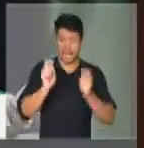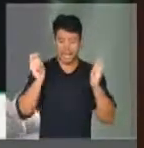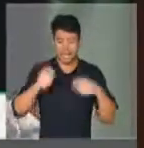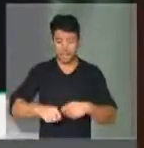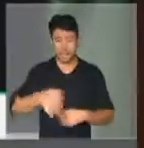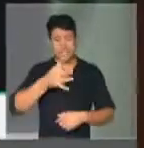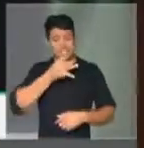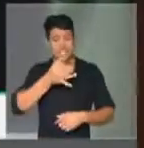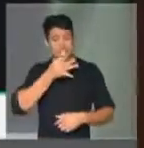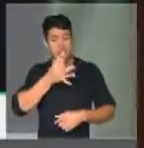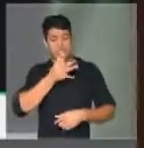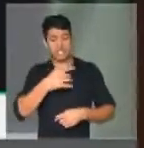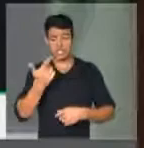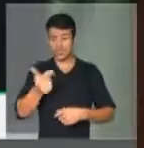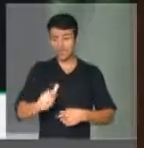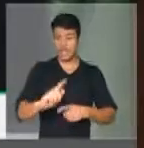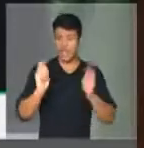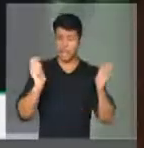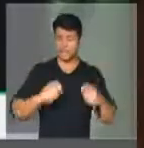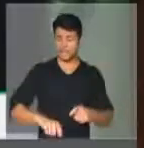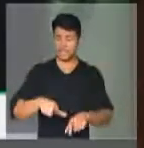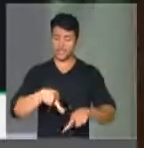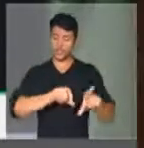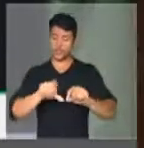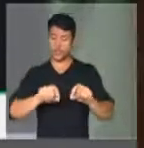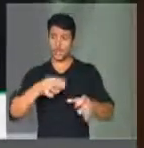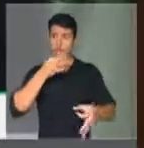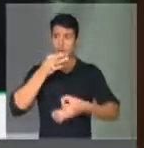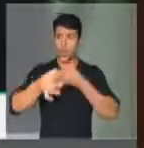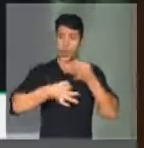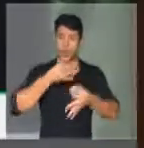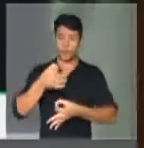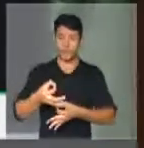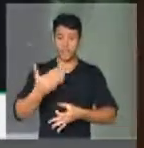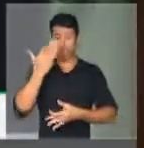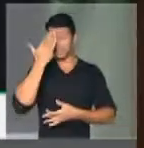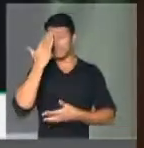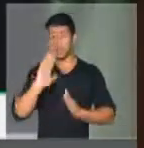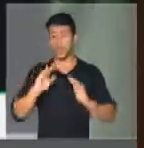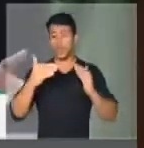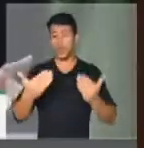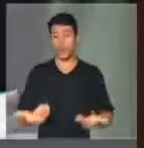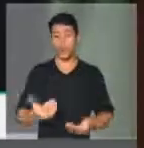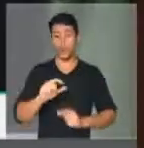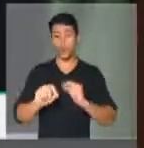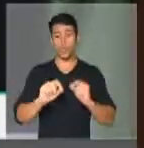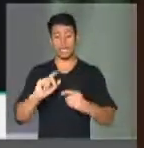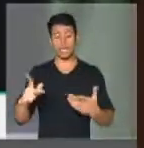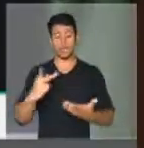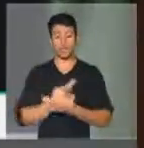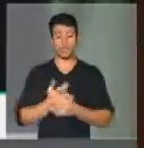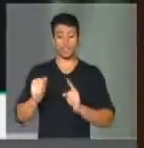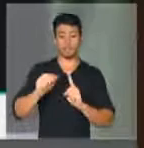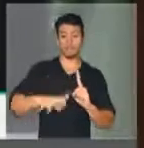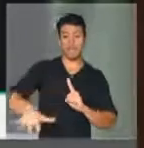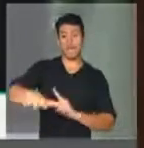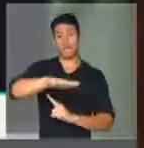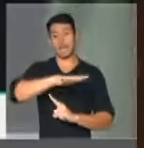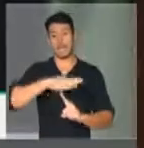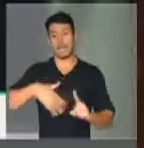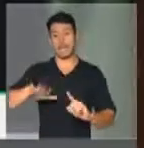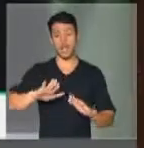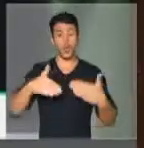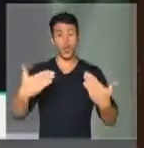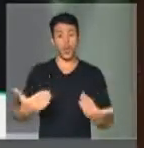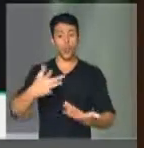crítica, sem condição de construir e de saber o que está em sua volta. A sua